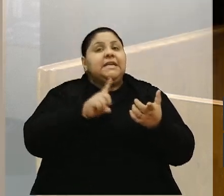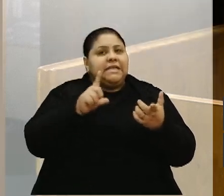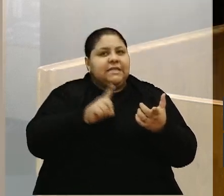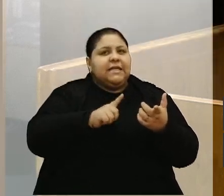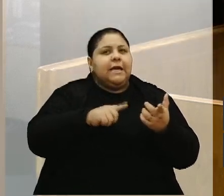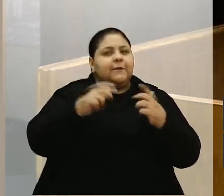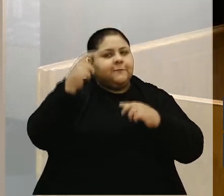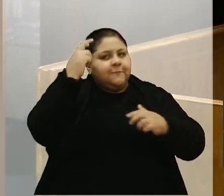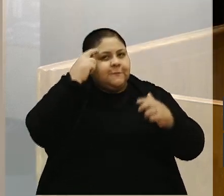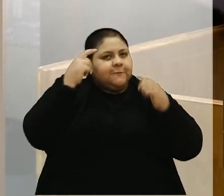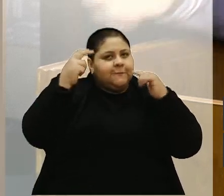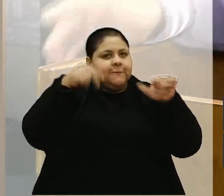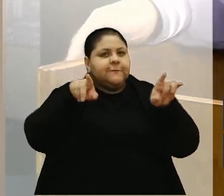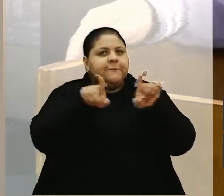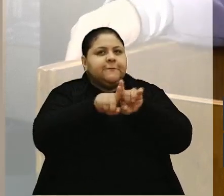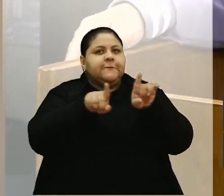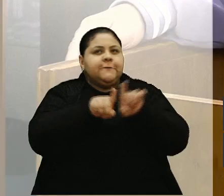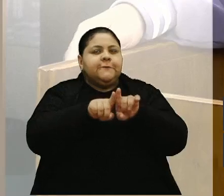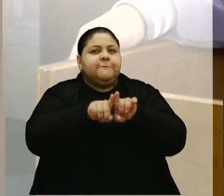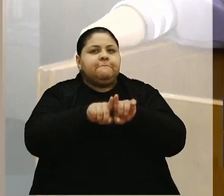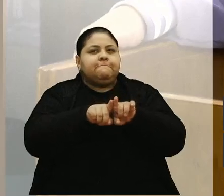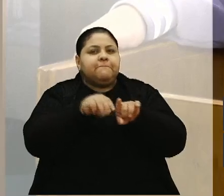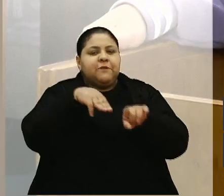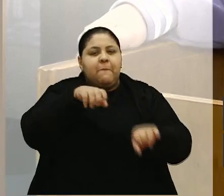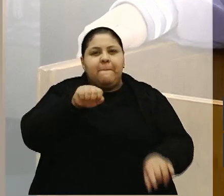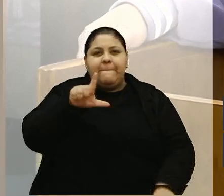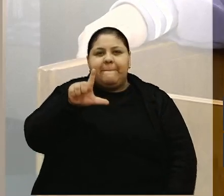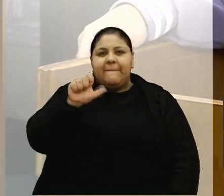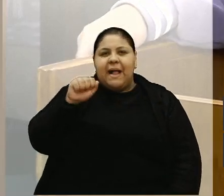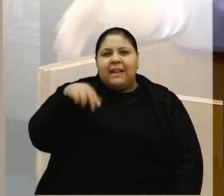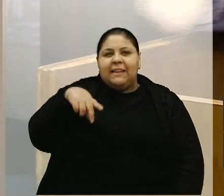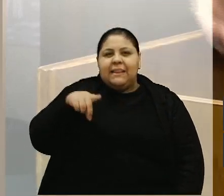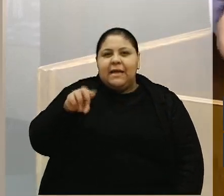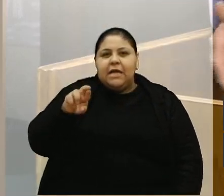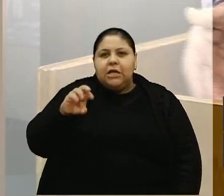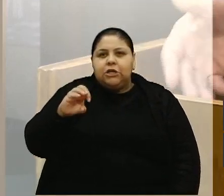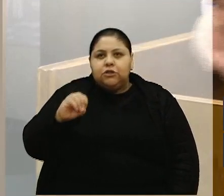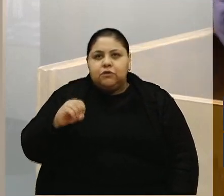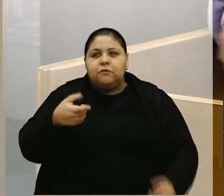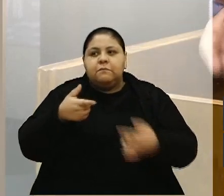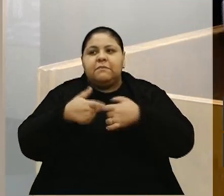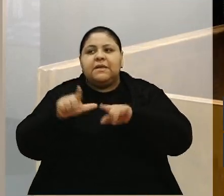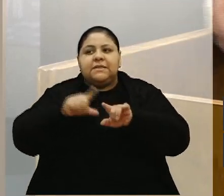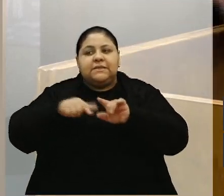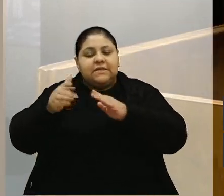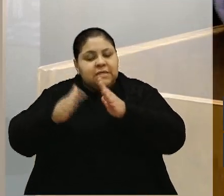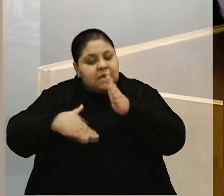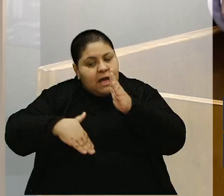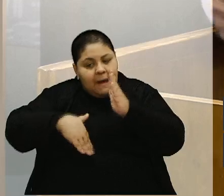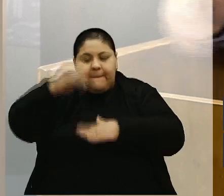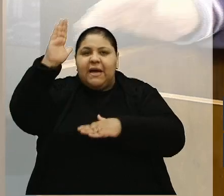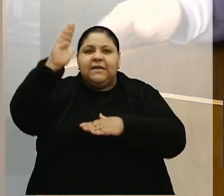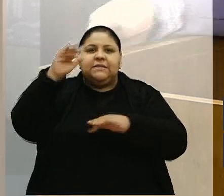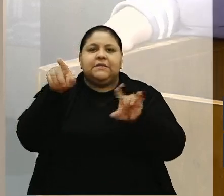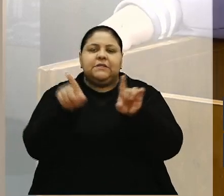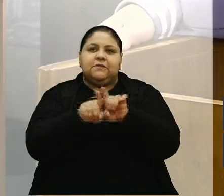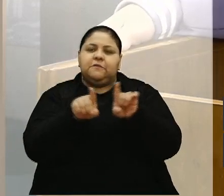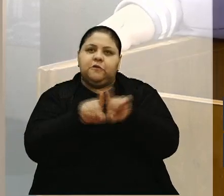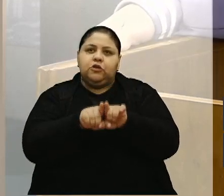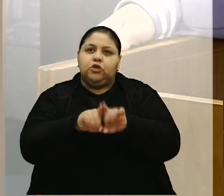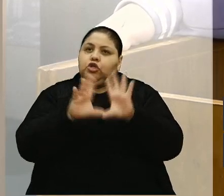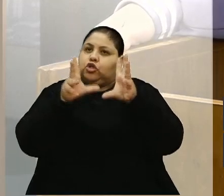mas o bem é muito além, é muito maior. Então, todos, tudo isso que foi